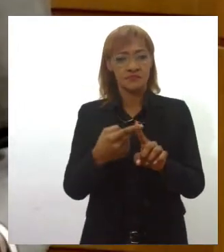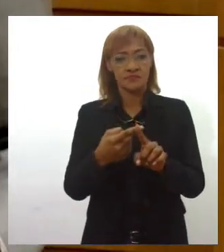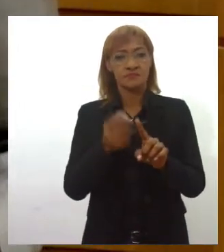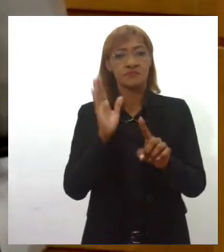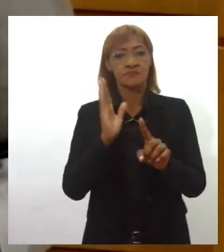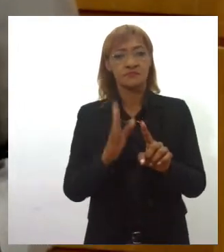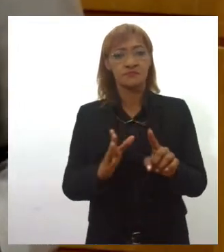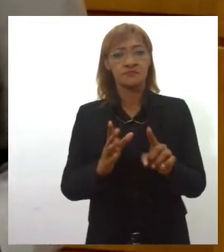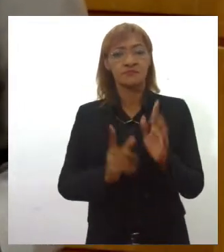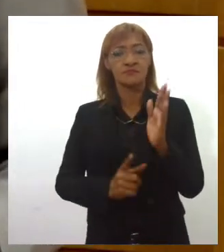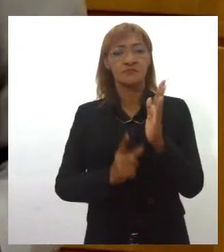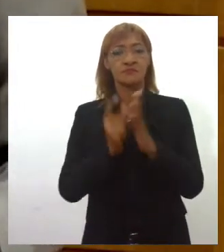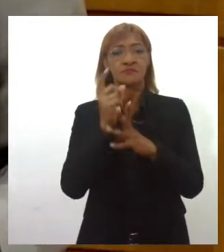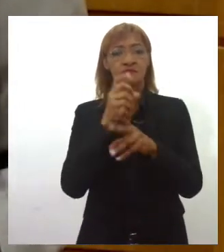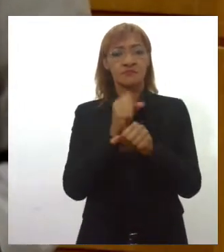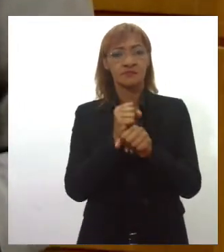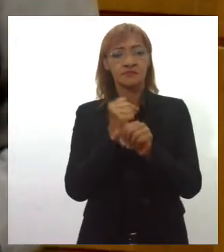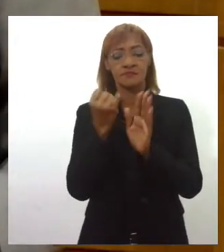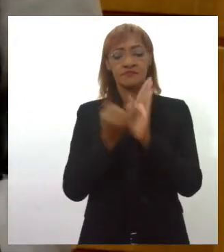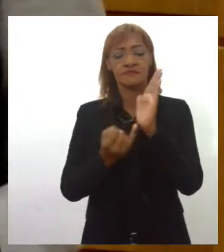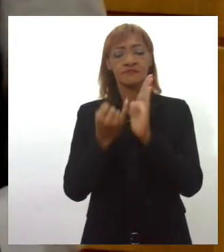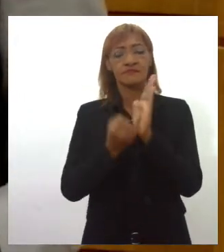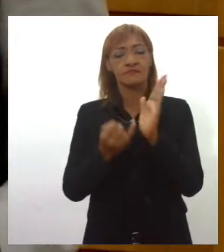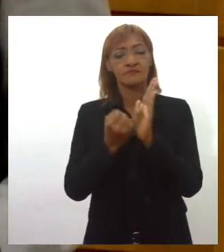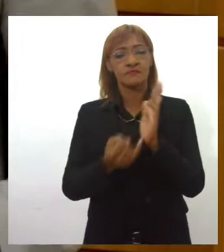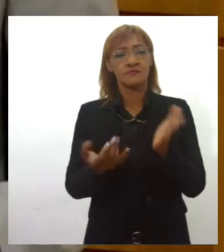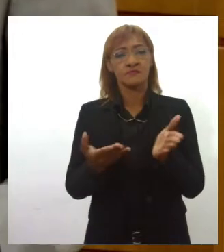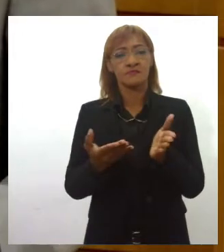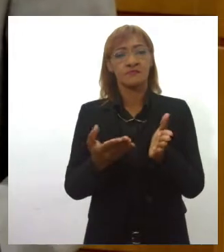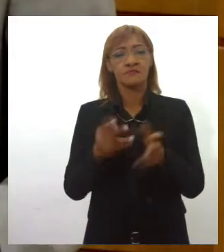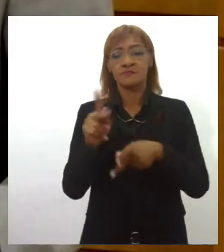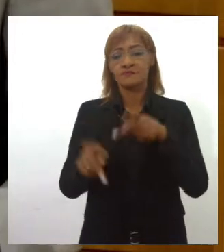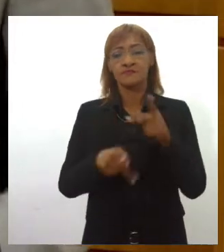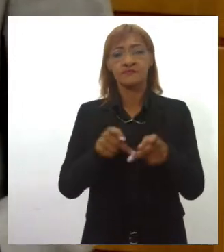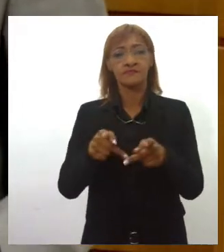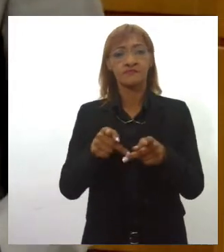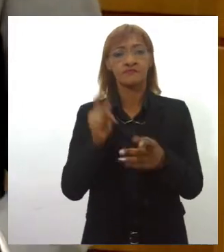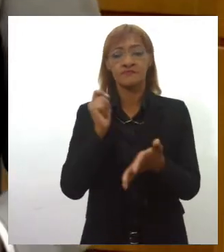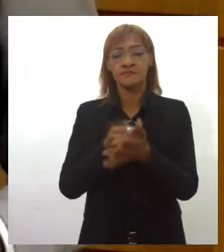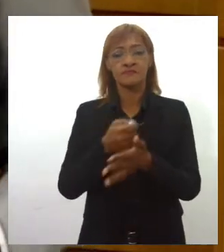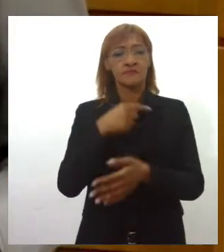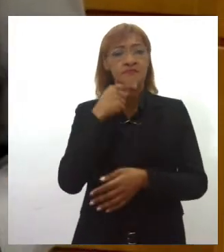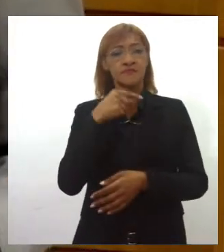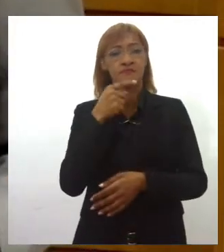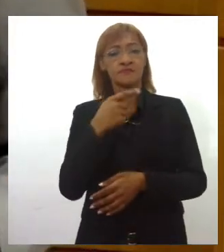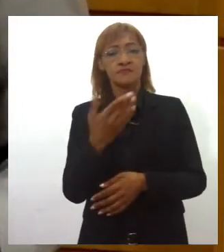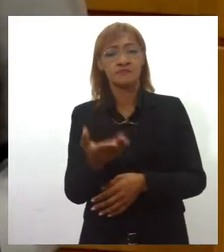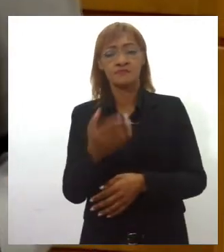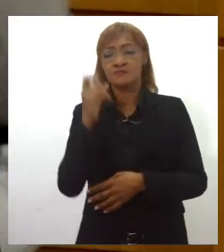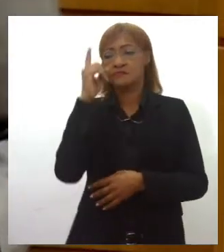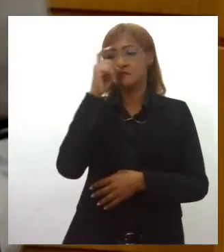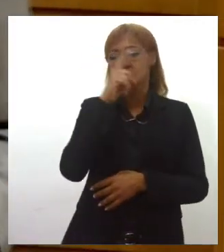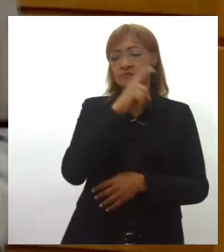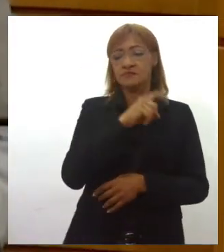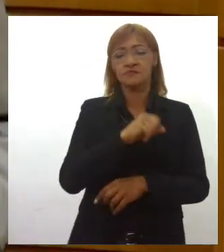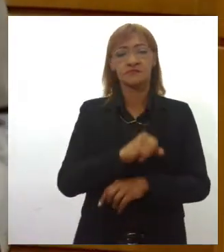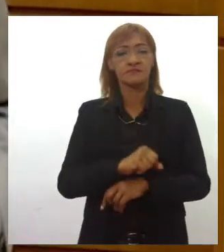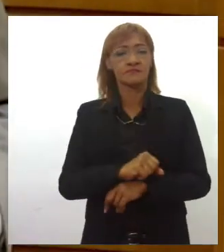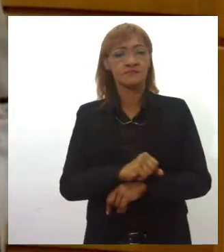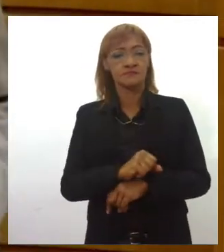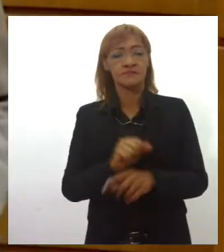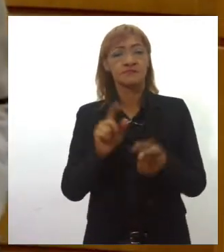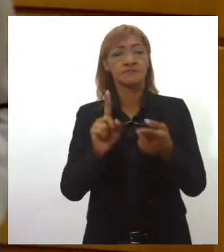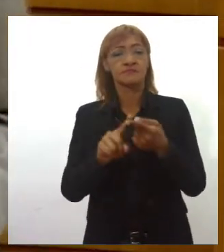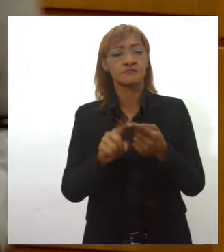cálculo para esse imposto, as pessoas já não estão conseguindo pagar, as pessoas já estão tendo dificuldades, as pessoas,